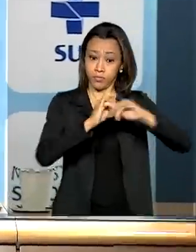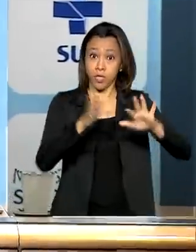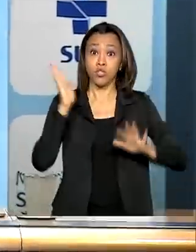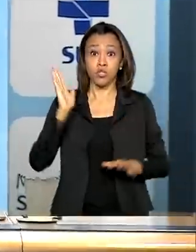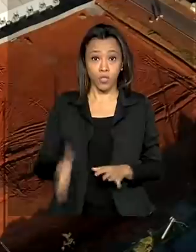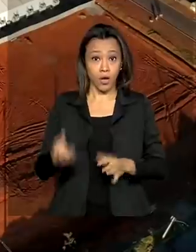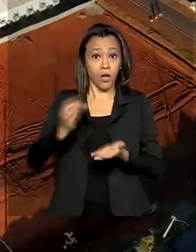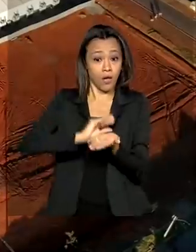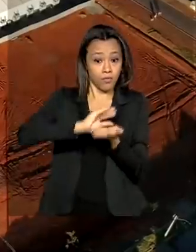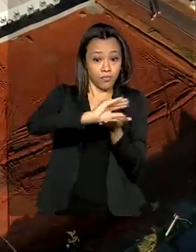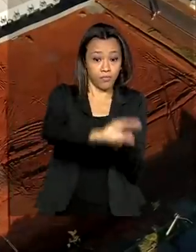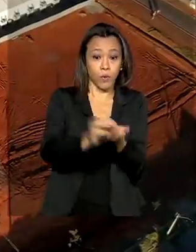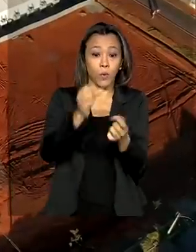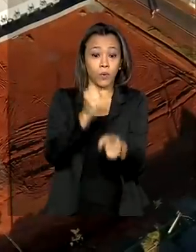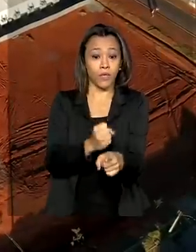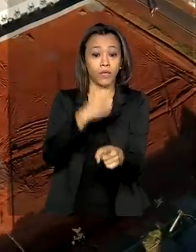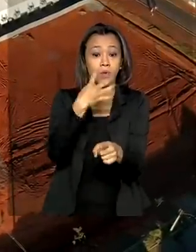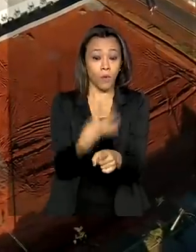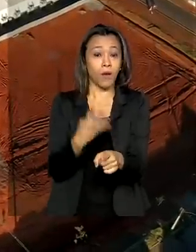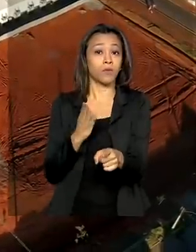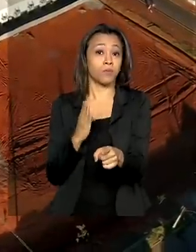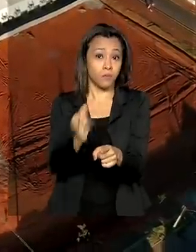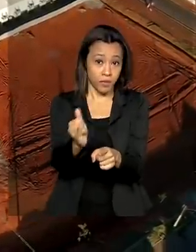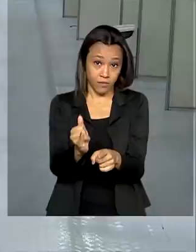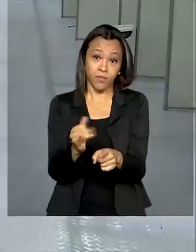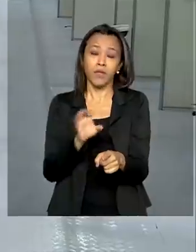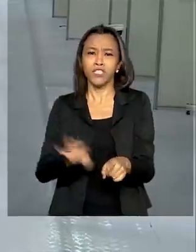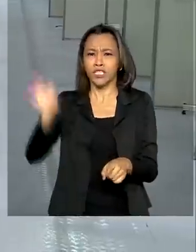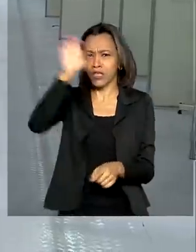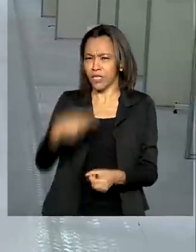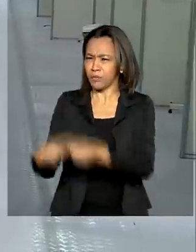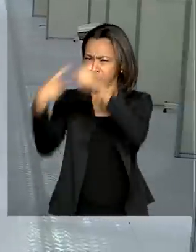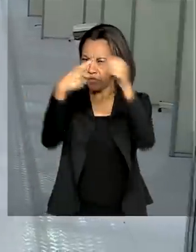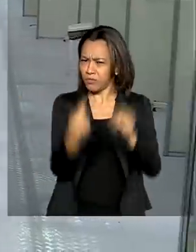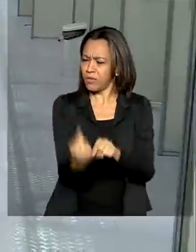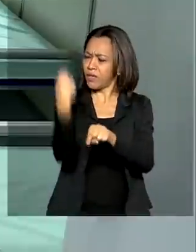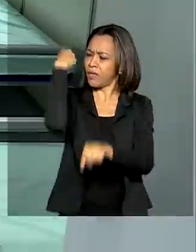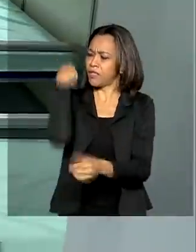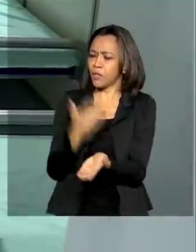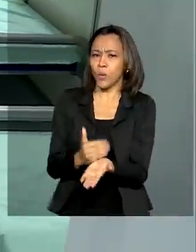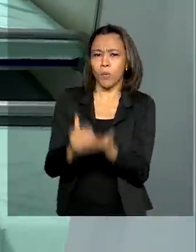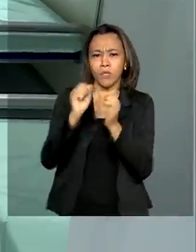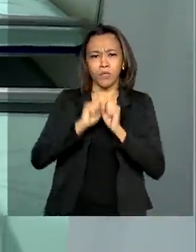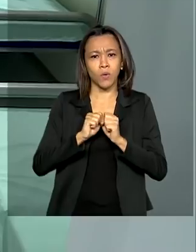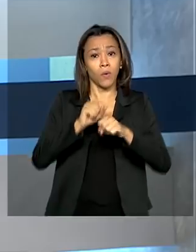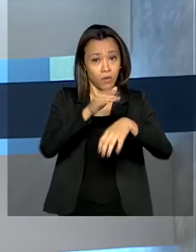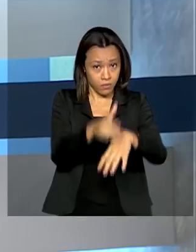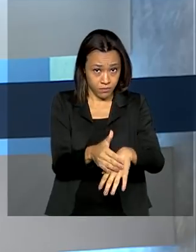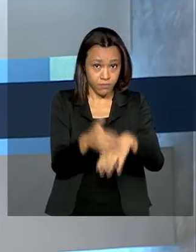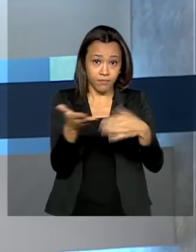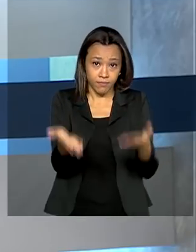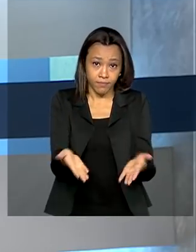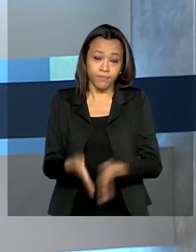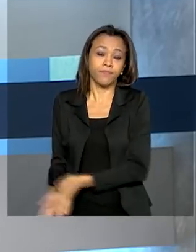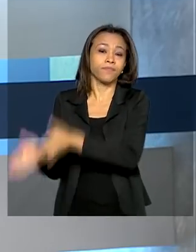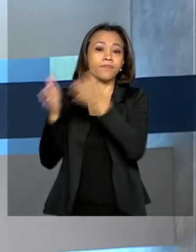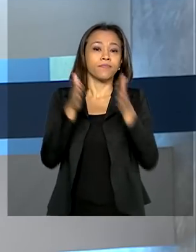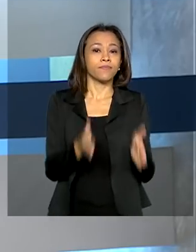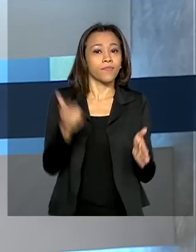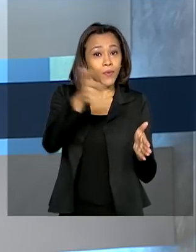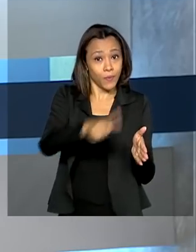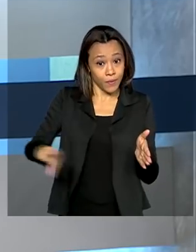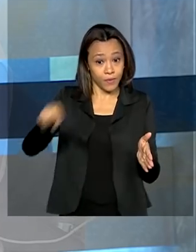bilhões de reais a estados e municípios desde o início da crise para enfrentar a doença. E veja também,